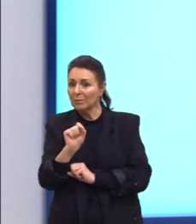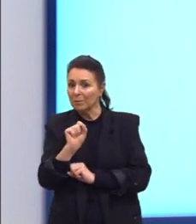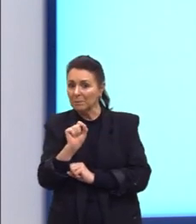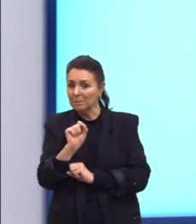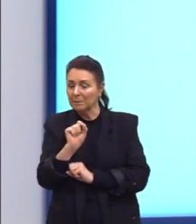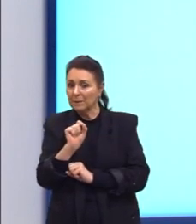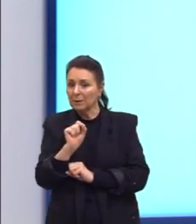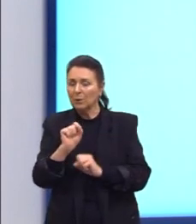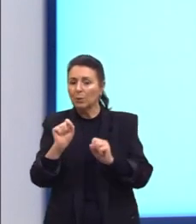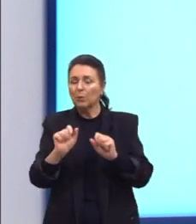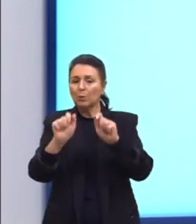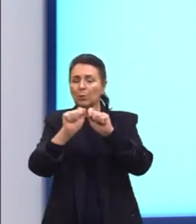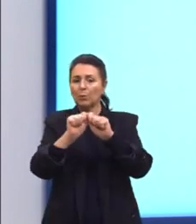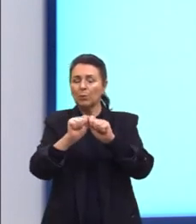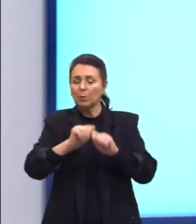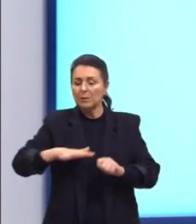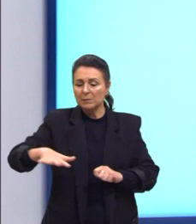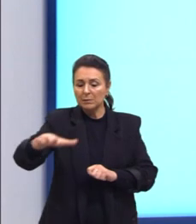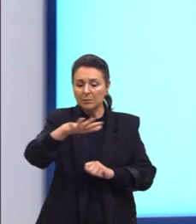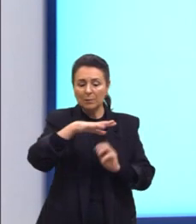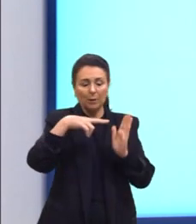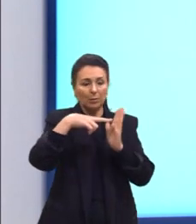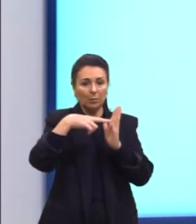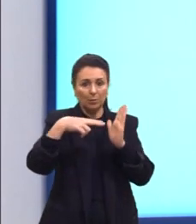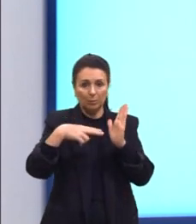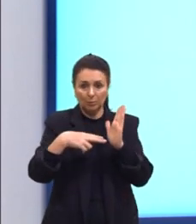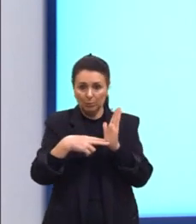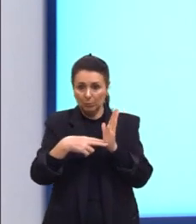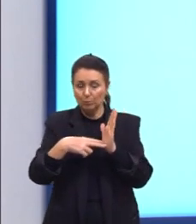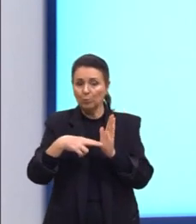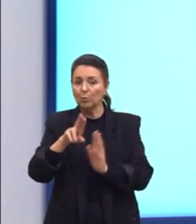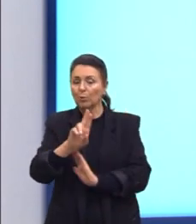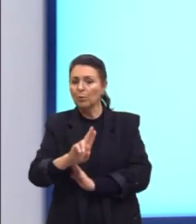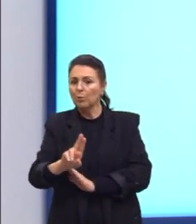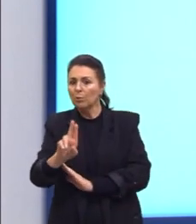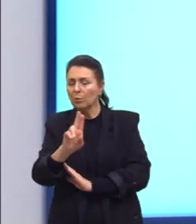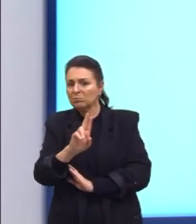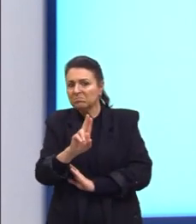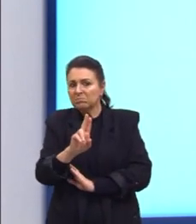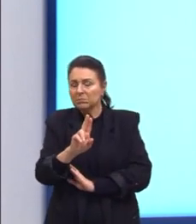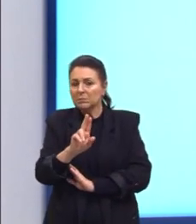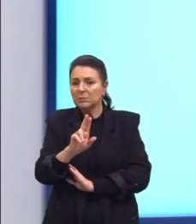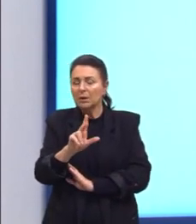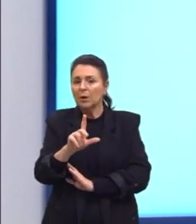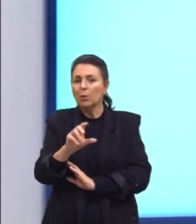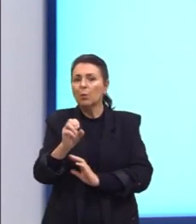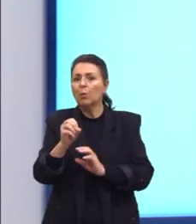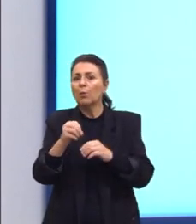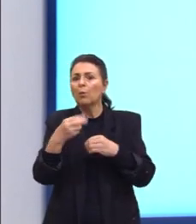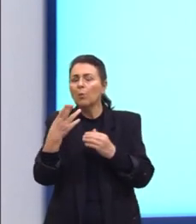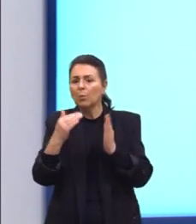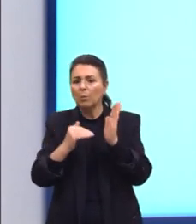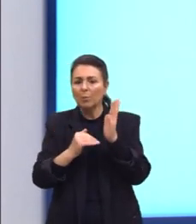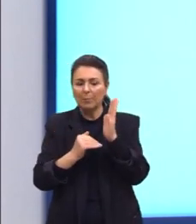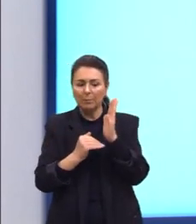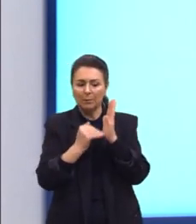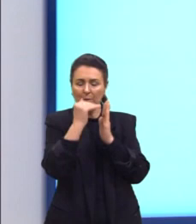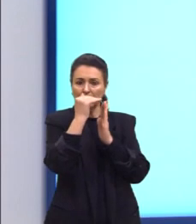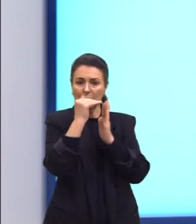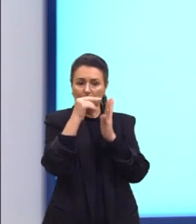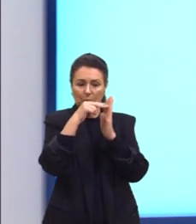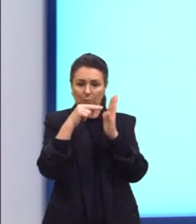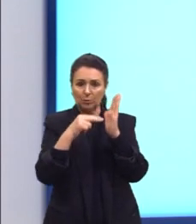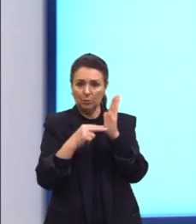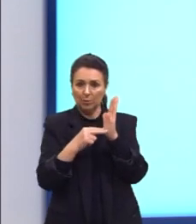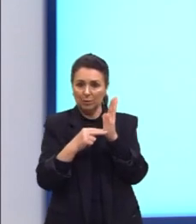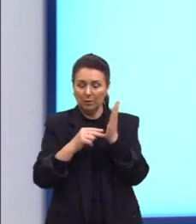ou menos o espaço que esse prisma ocupa ou quanto que eu preciso para preencher esse prisma. Então, nós